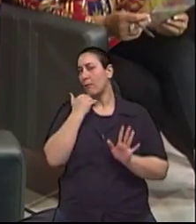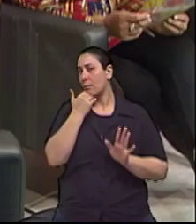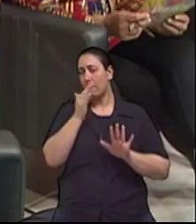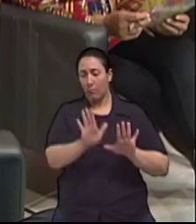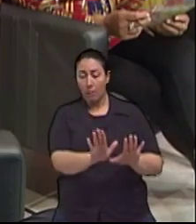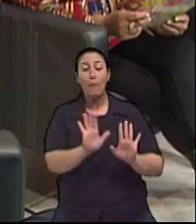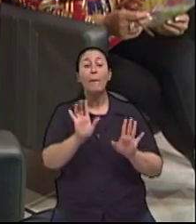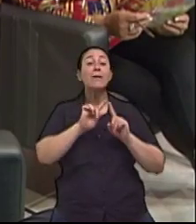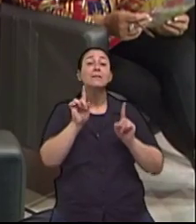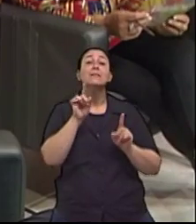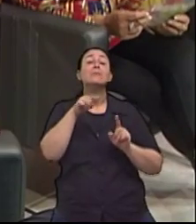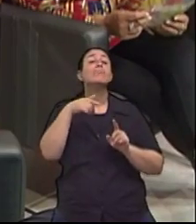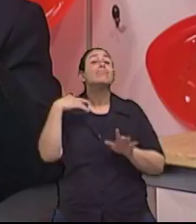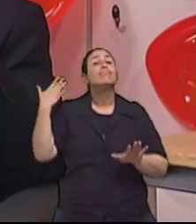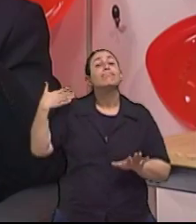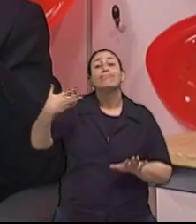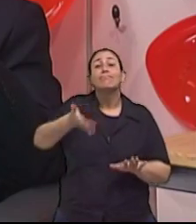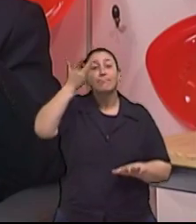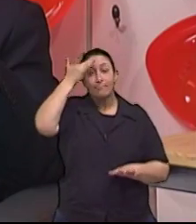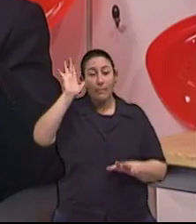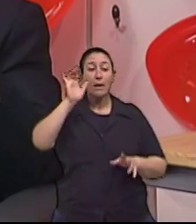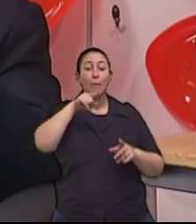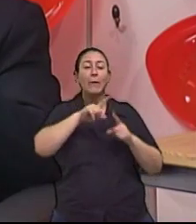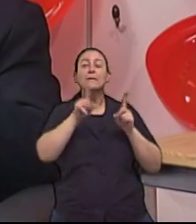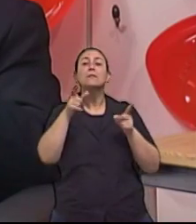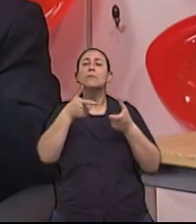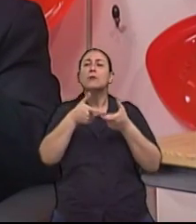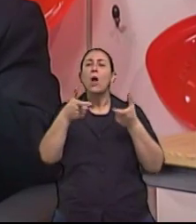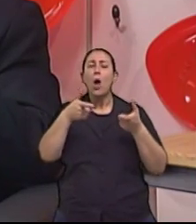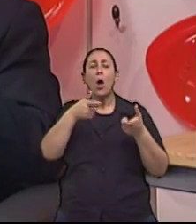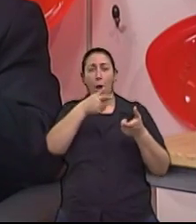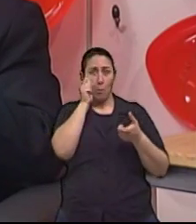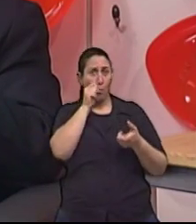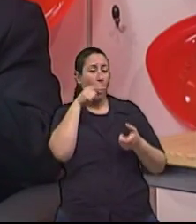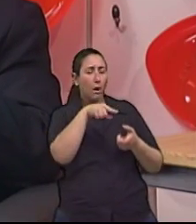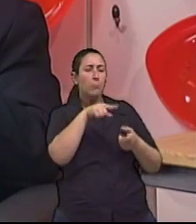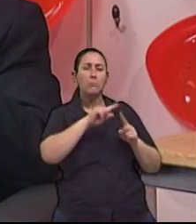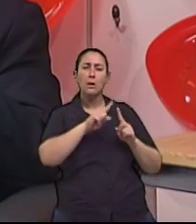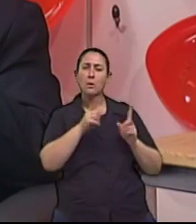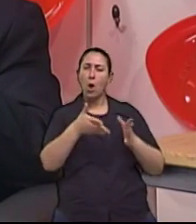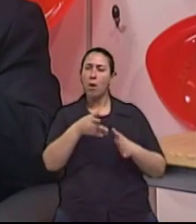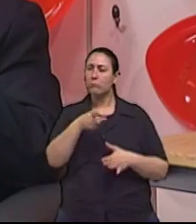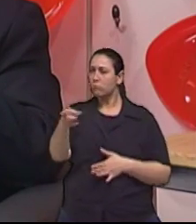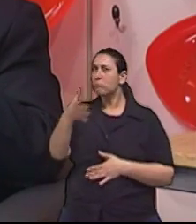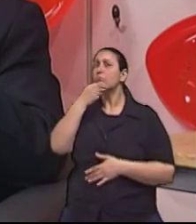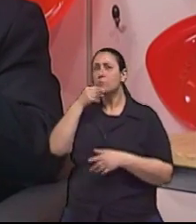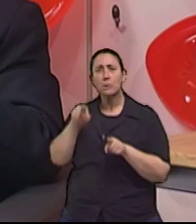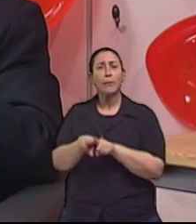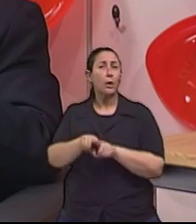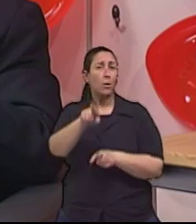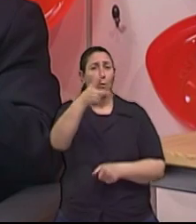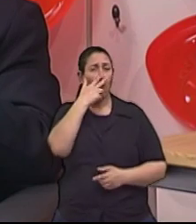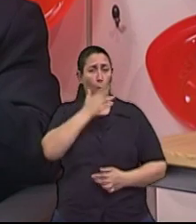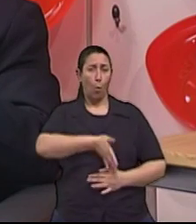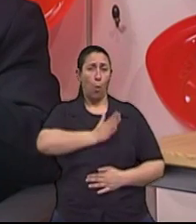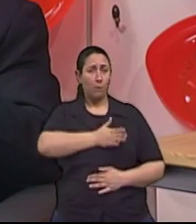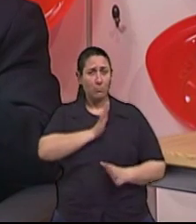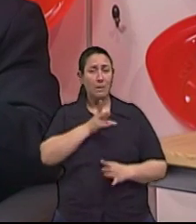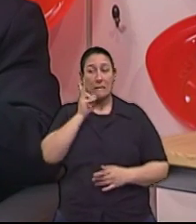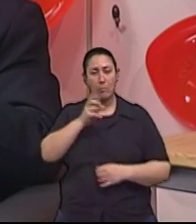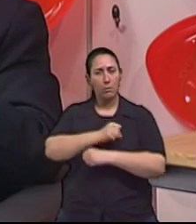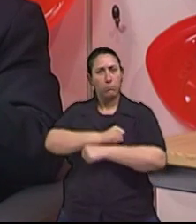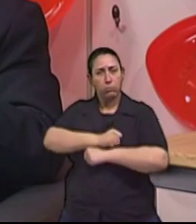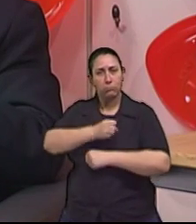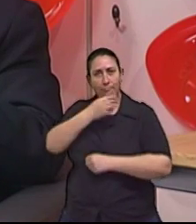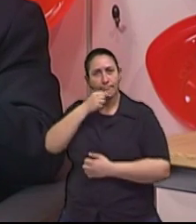mulheres, mas ela passa a ser um pouco mais comum em homens. Por quê? Do mesmo modo que o infarto do coração, do miocárdio, é mais comum em homens, os